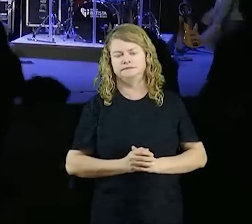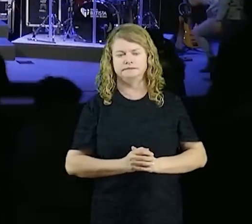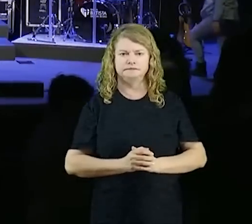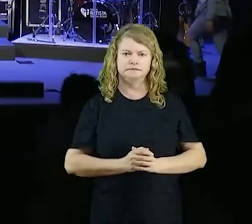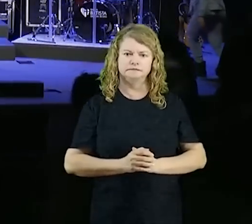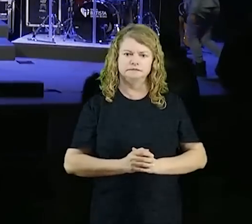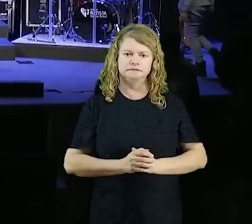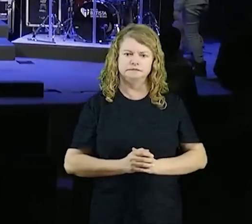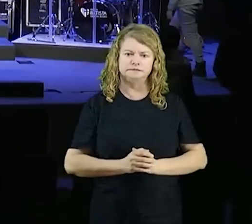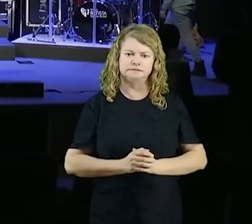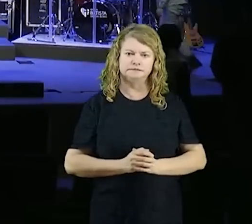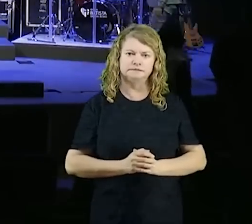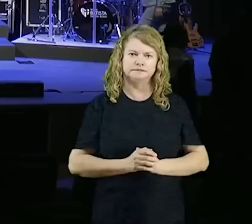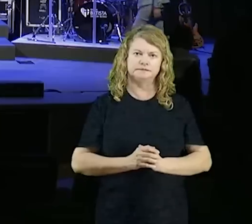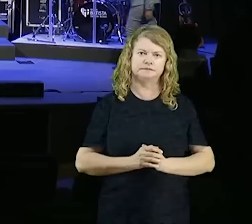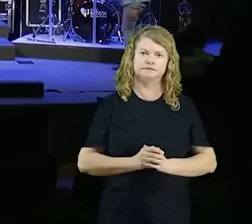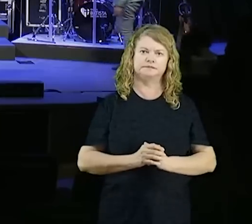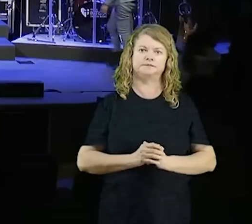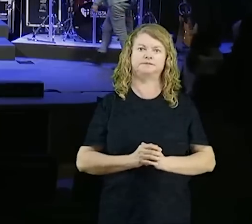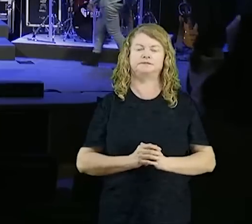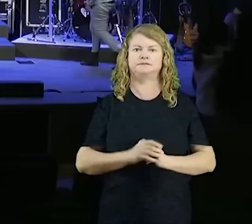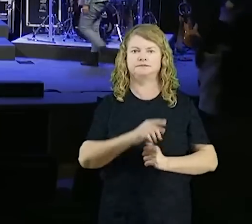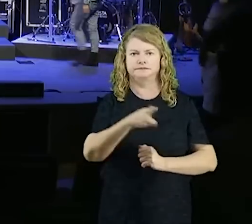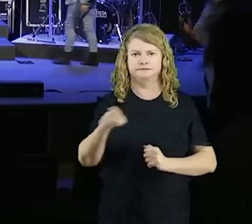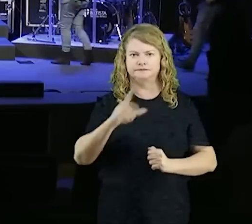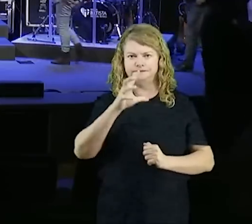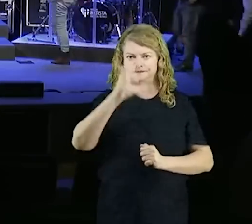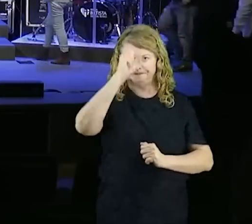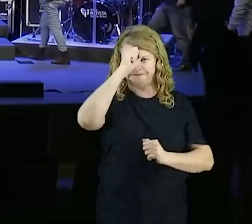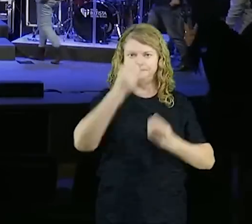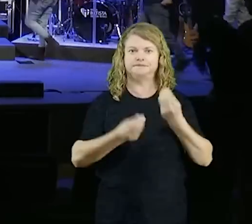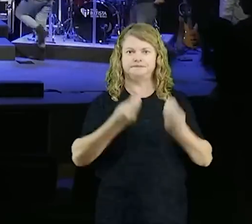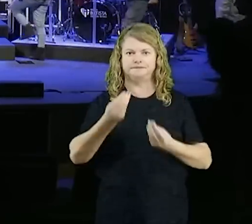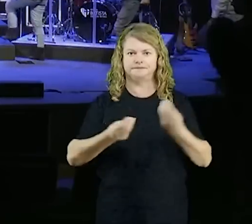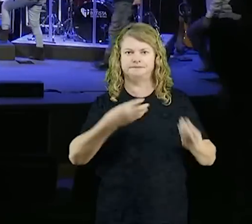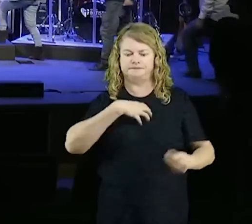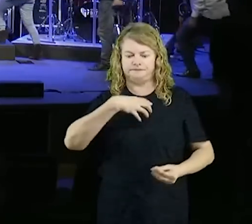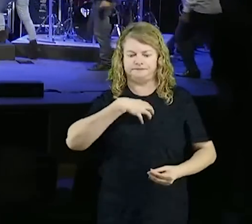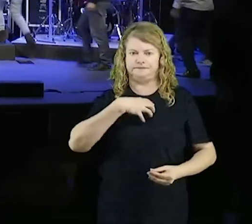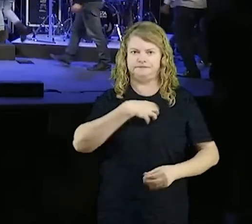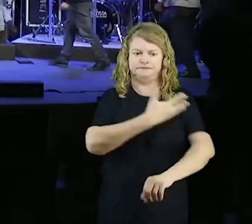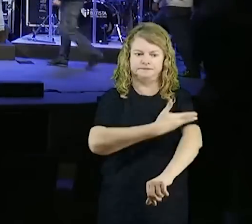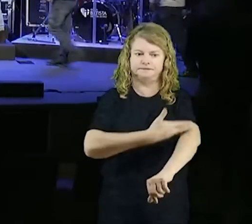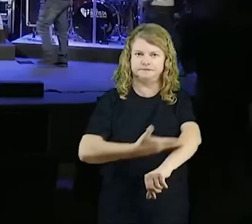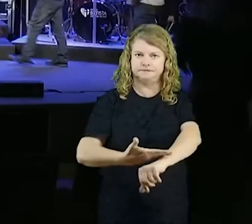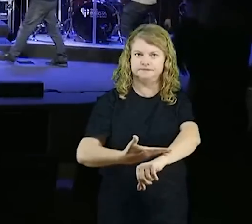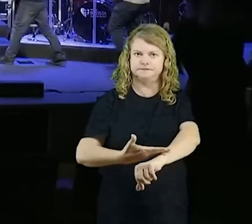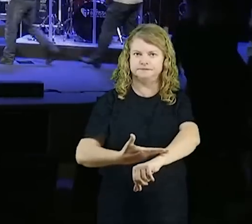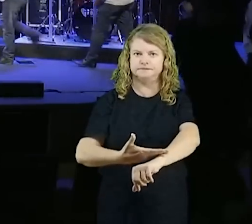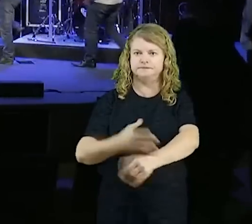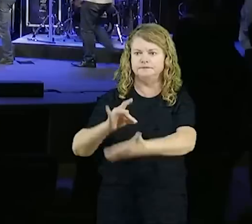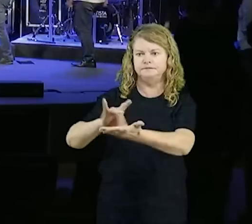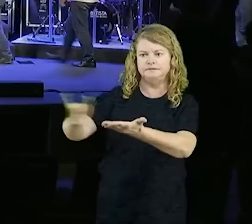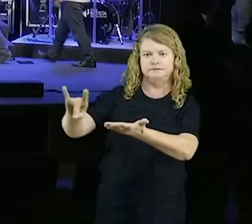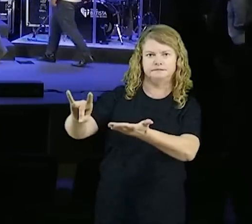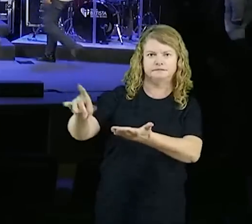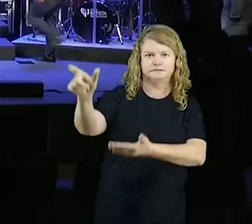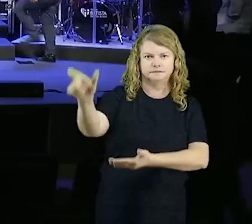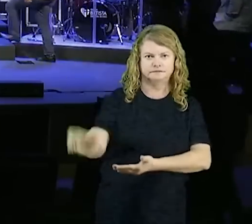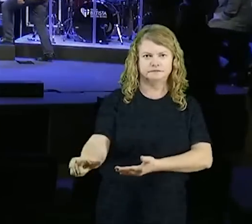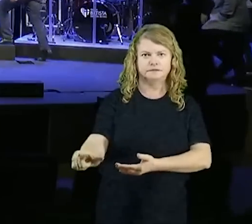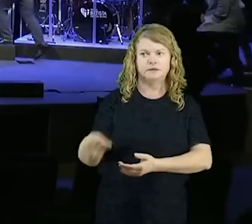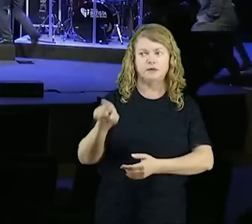vocês aprenderam, como é que o inimigo ele opera, os costumes dele, vocês aprenderam aqui, como é que o inimigo